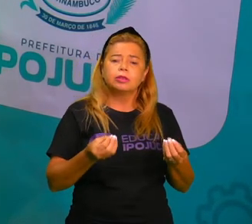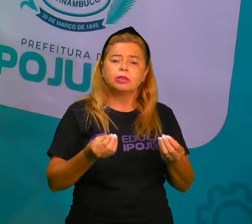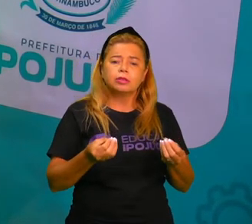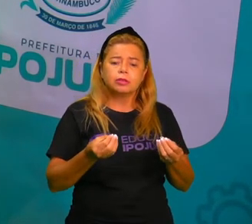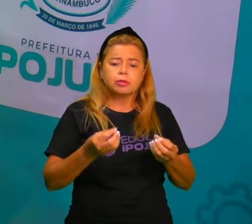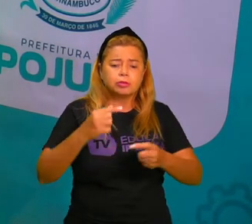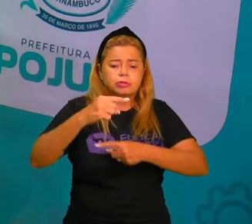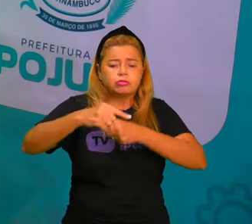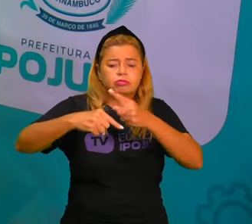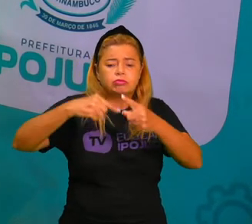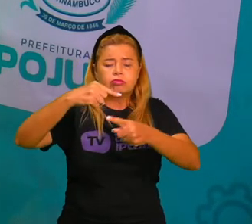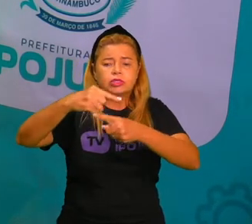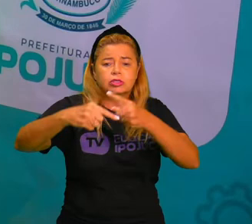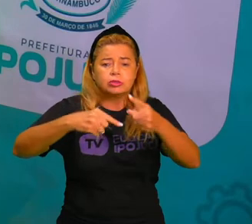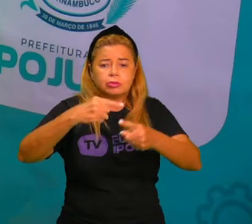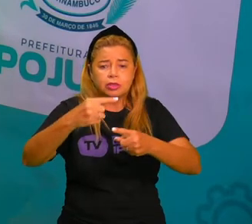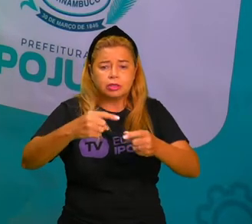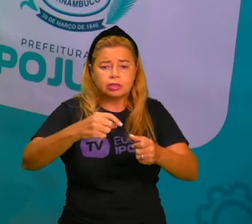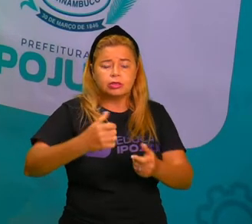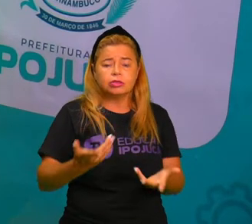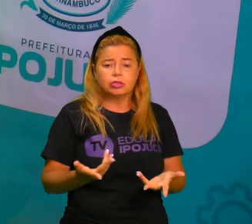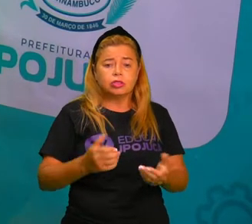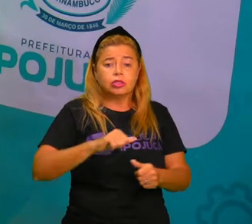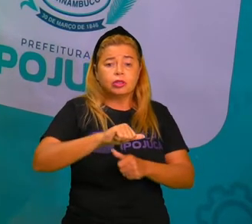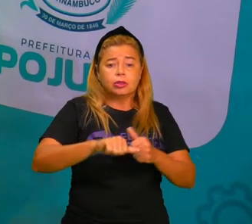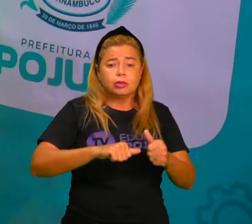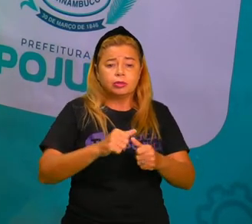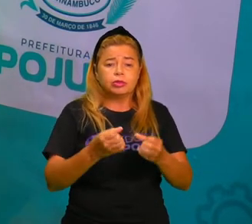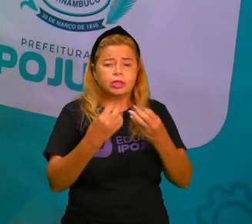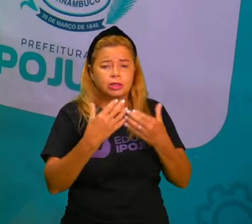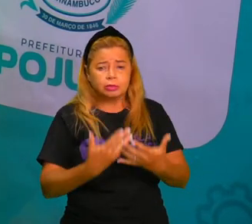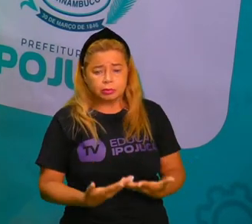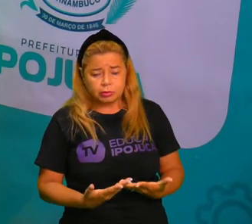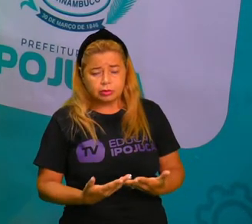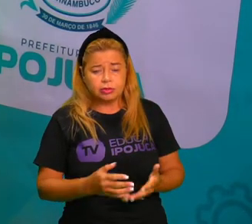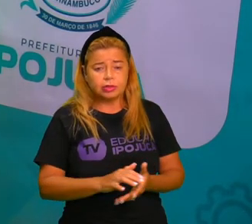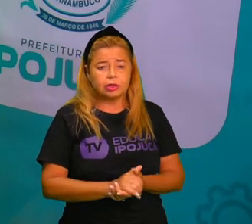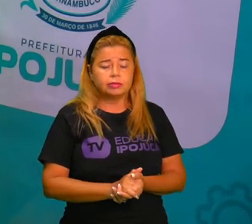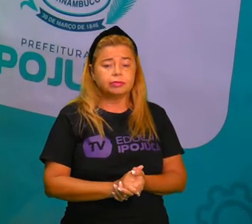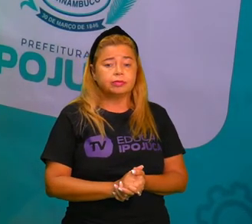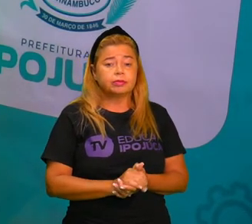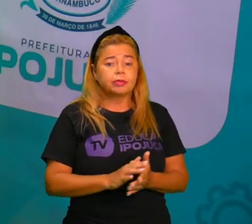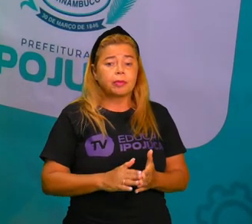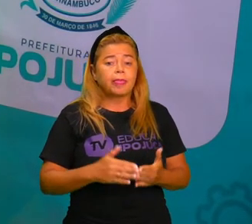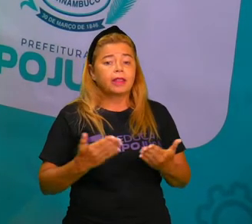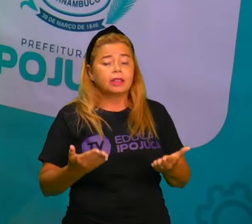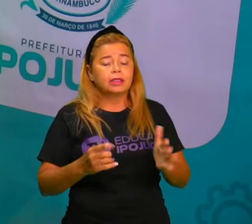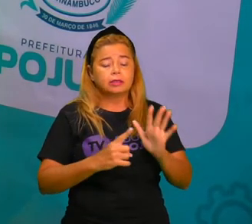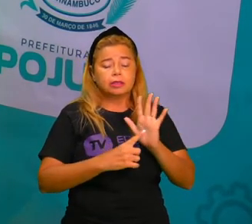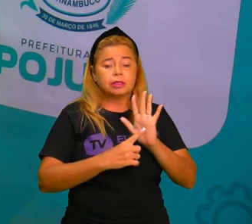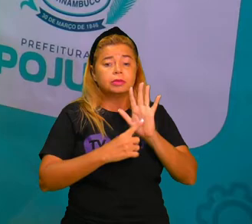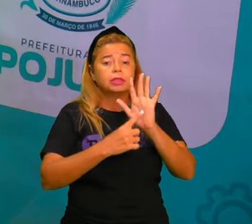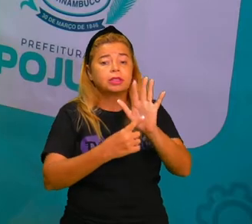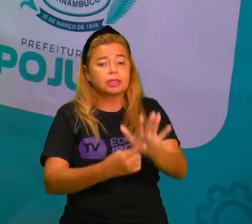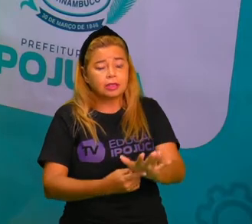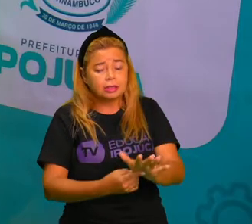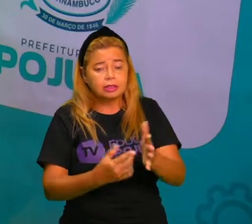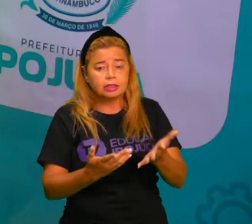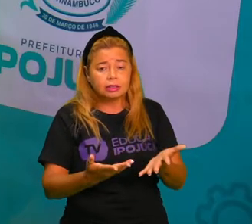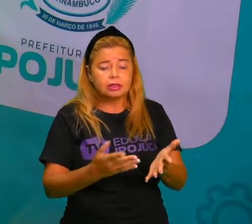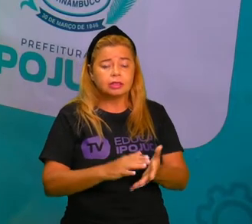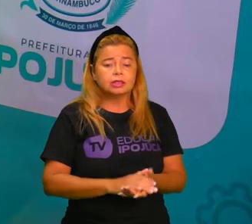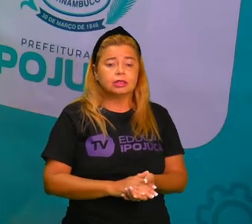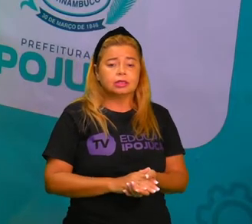deixaram de existir. E aí, diante dessa abordagem, que eu construí com vocês aqui, eu faço as